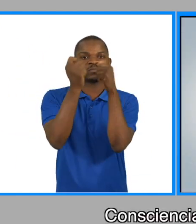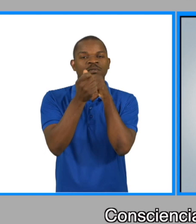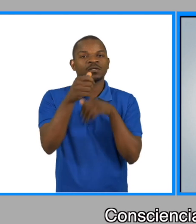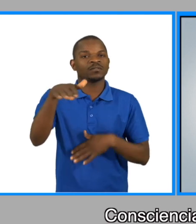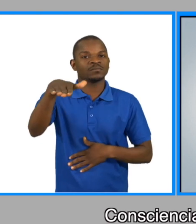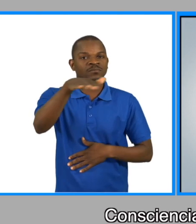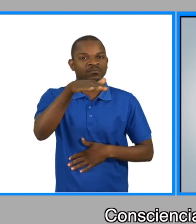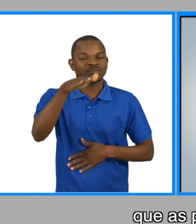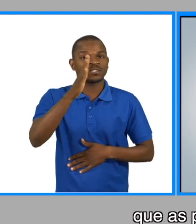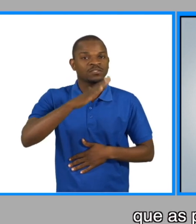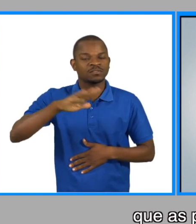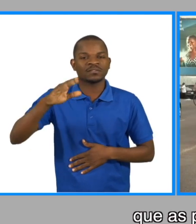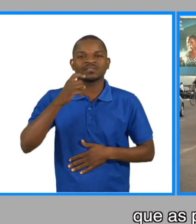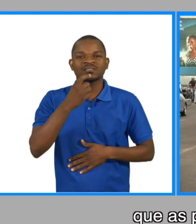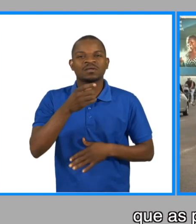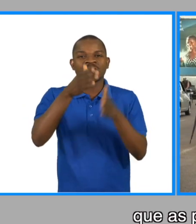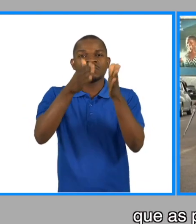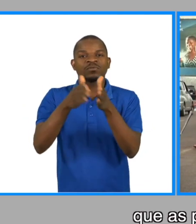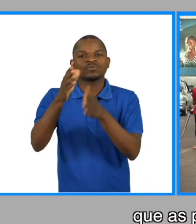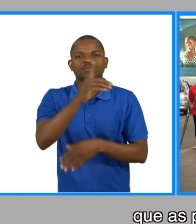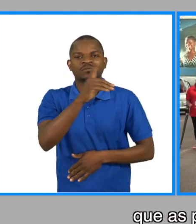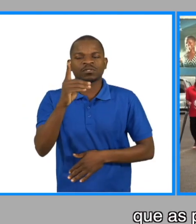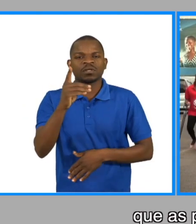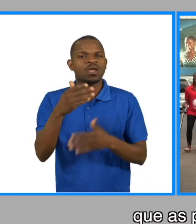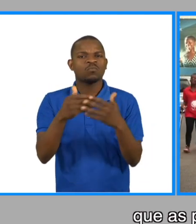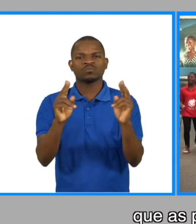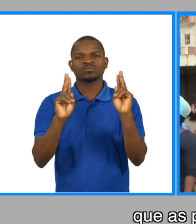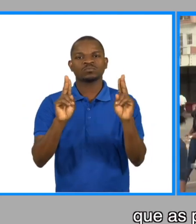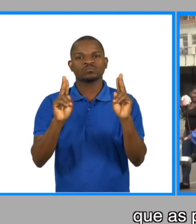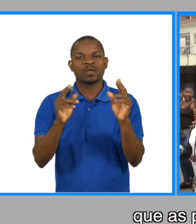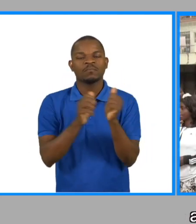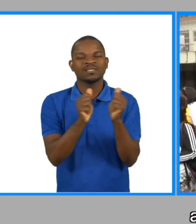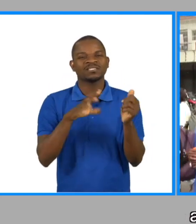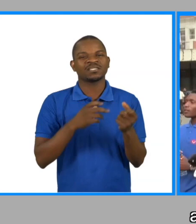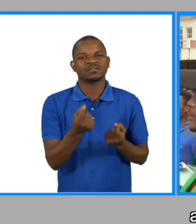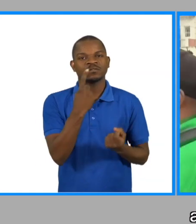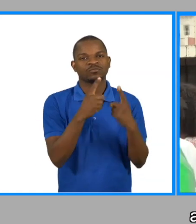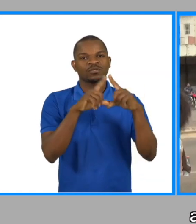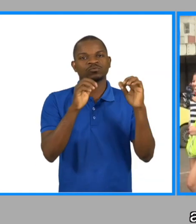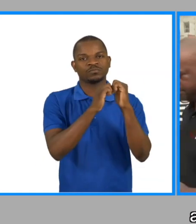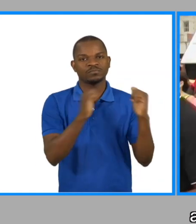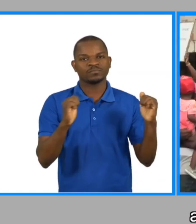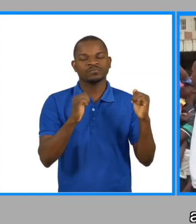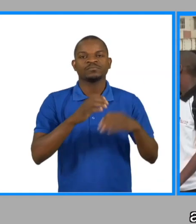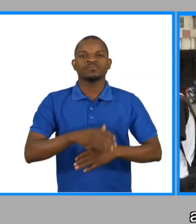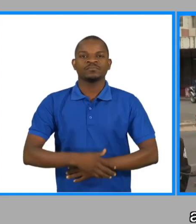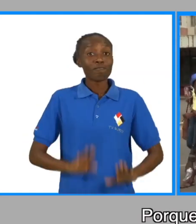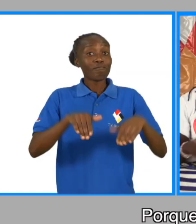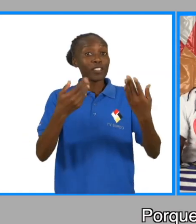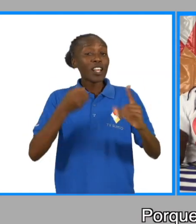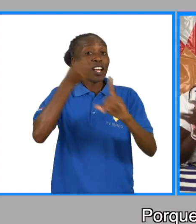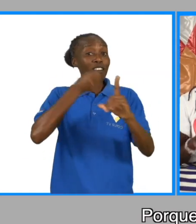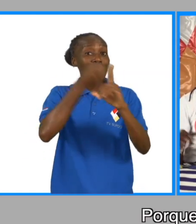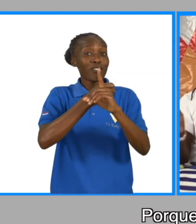a sociedade em geral que as pessoas com deficiência são pessoas normais apenas requerem alguns toques especiais.